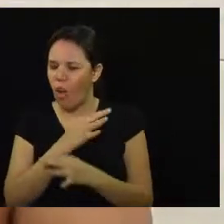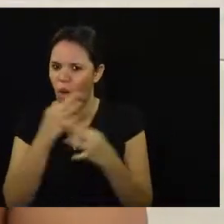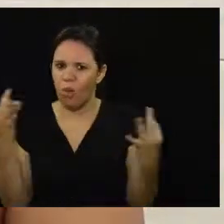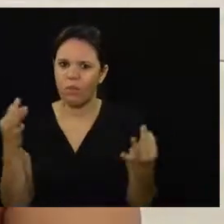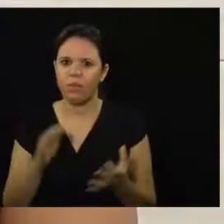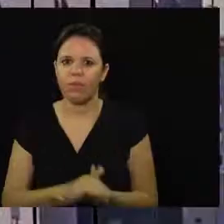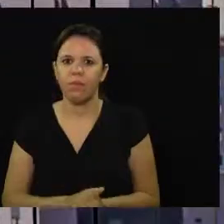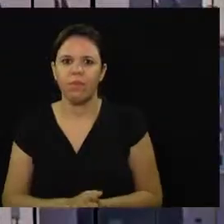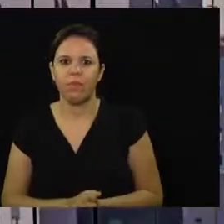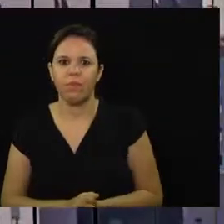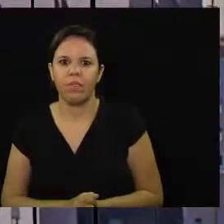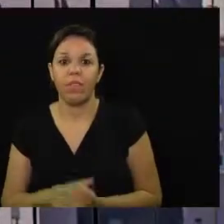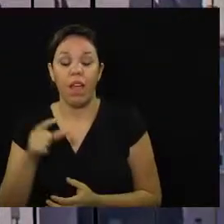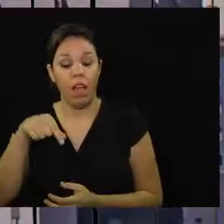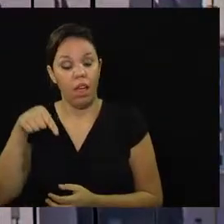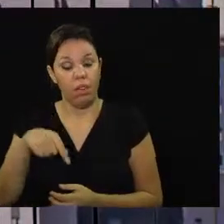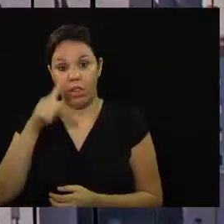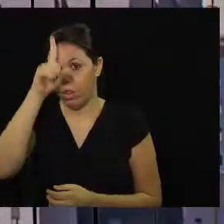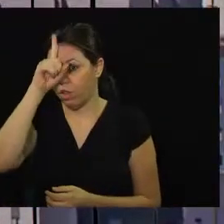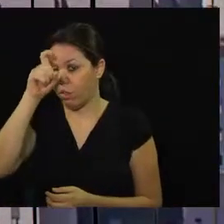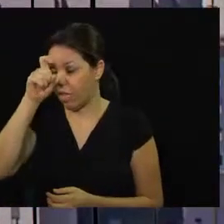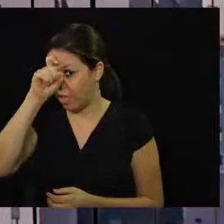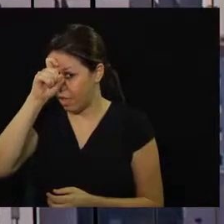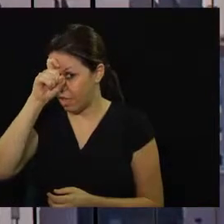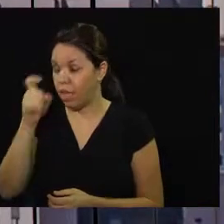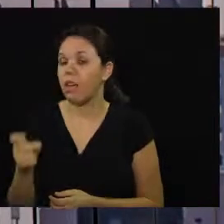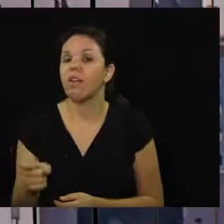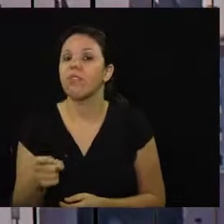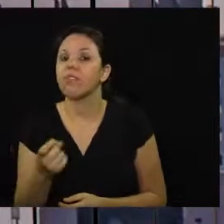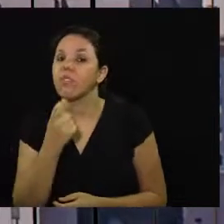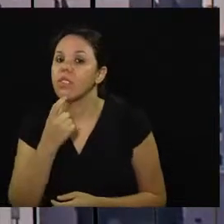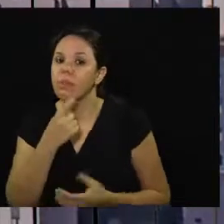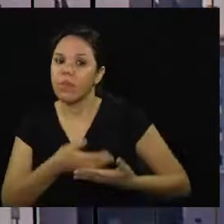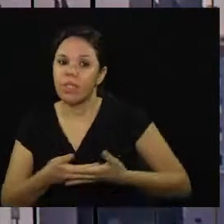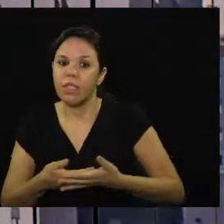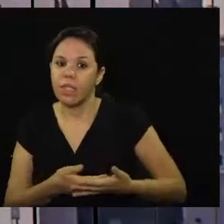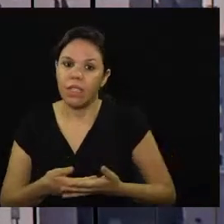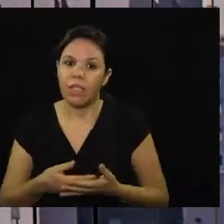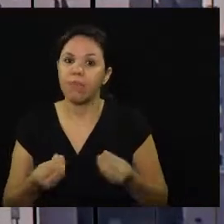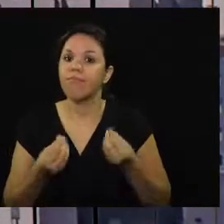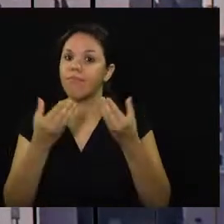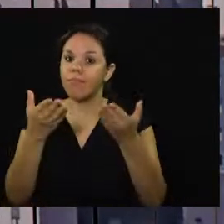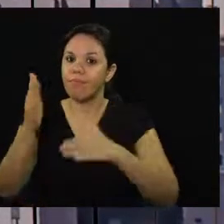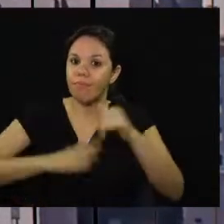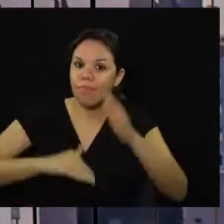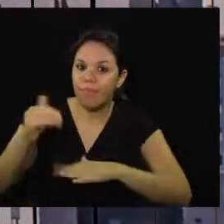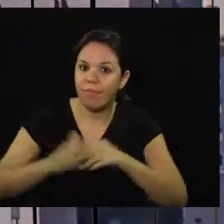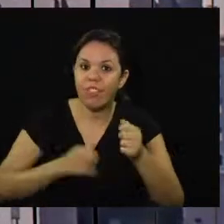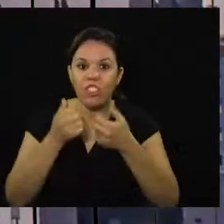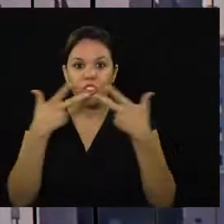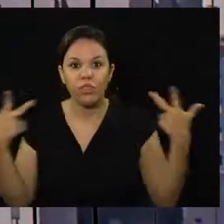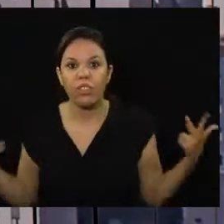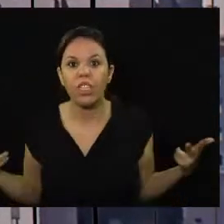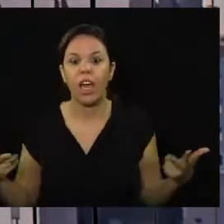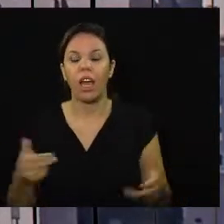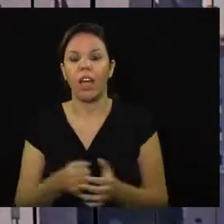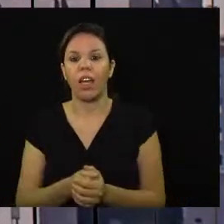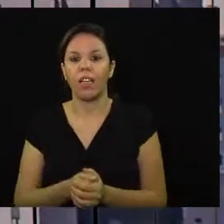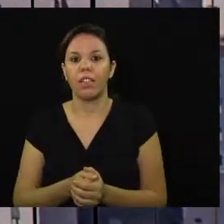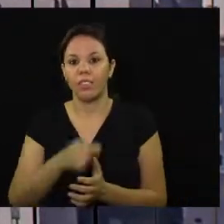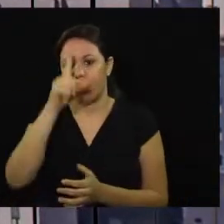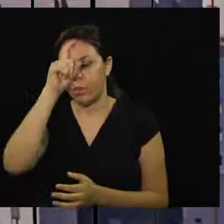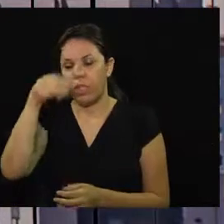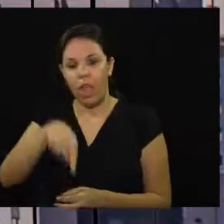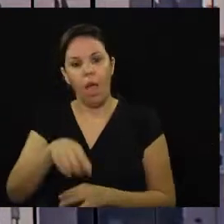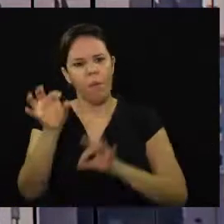Vale a pena. A maternidade de Campinas entregou a primeira fase das obras de modernização do hospital. O